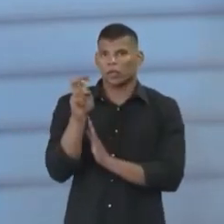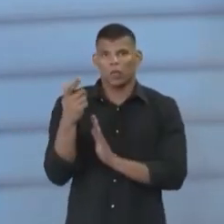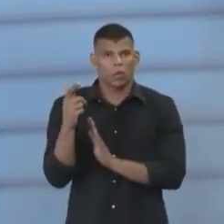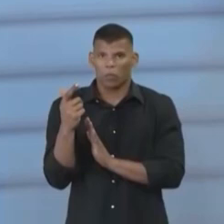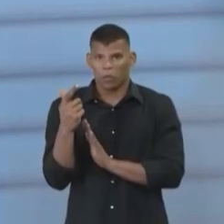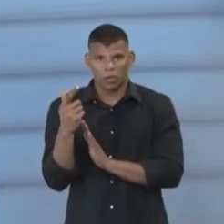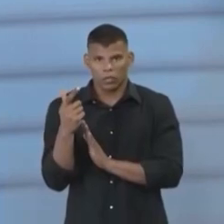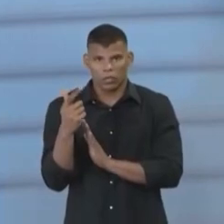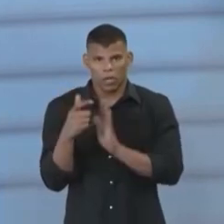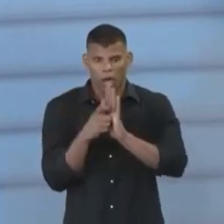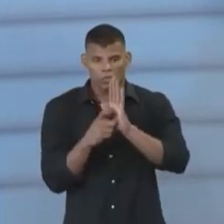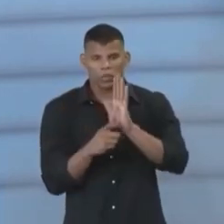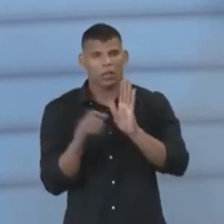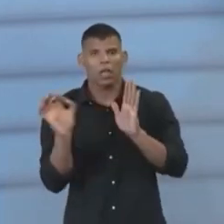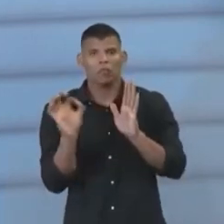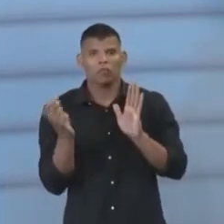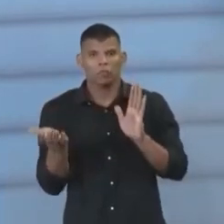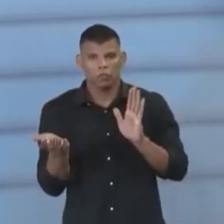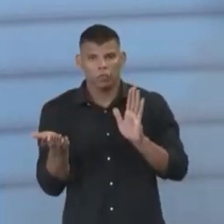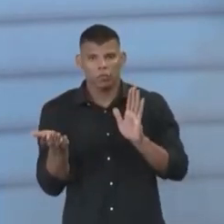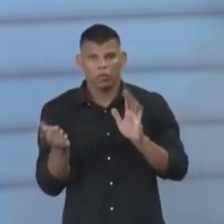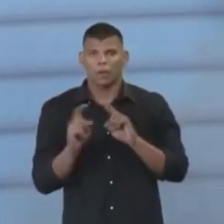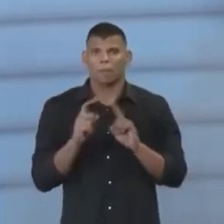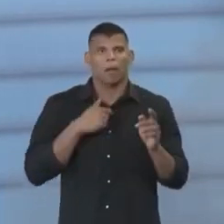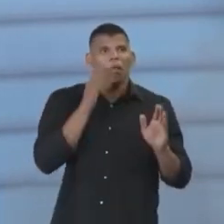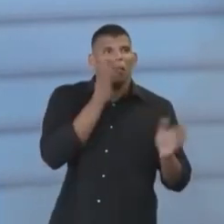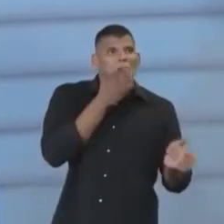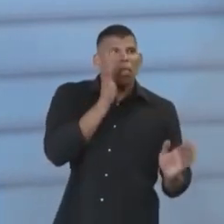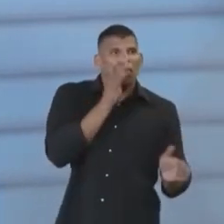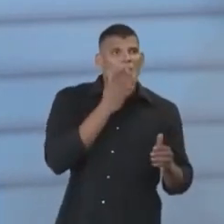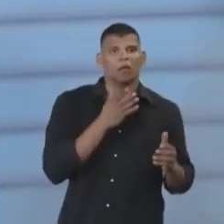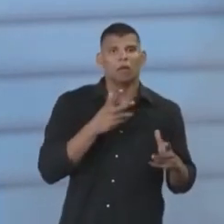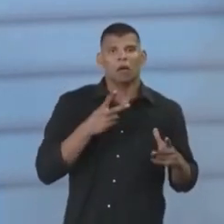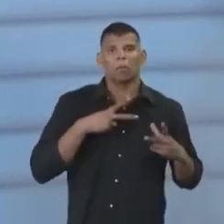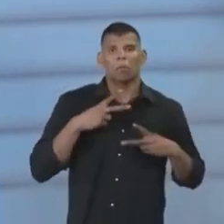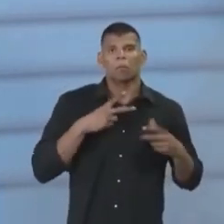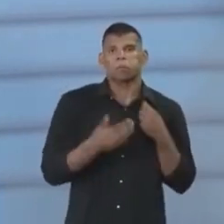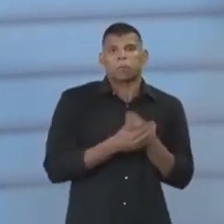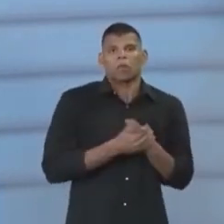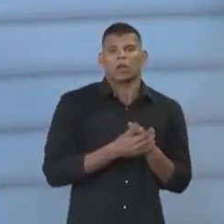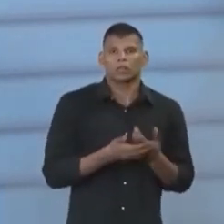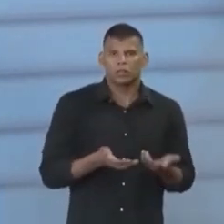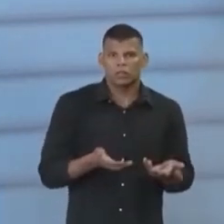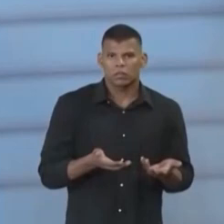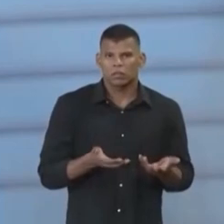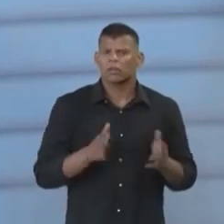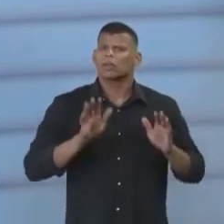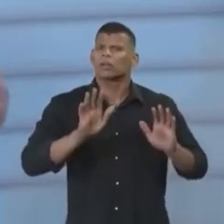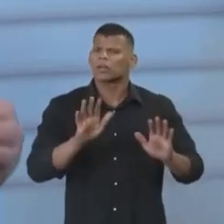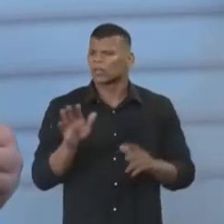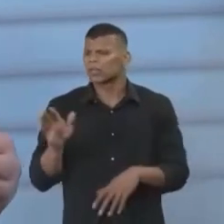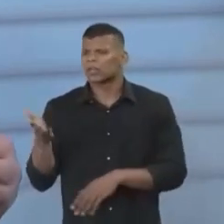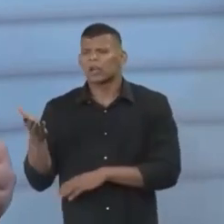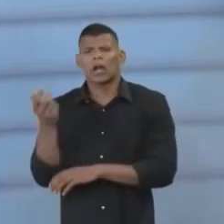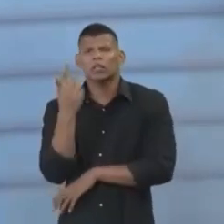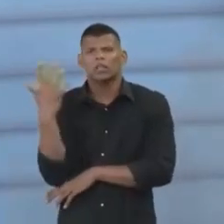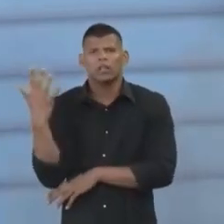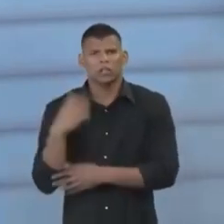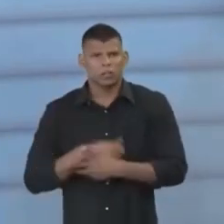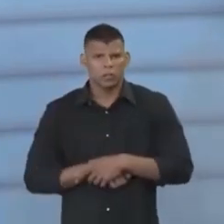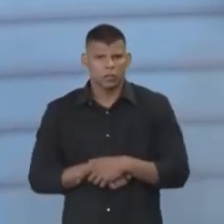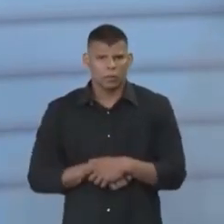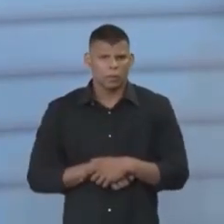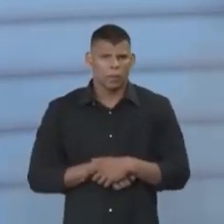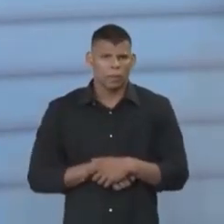embora, isso também está muito claro no direito constitucional, que existem direitos fundamentais fora do rol do